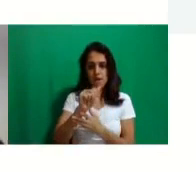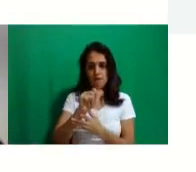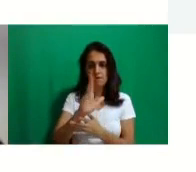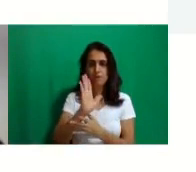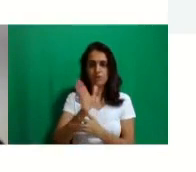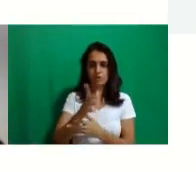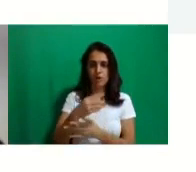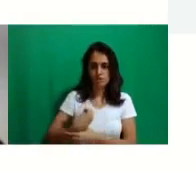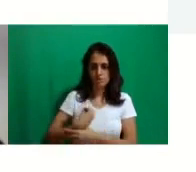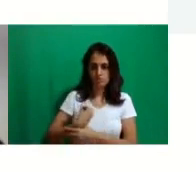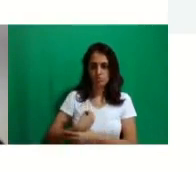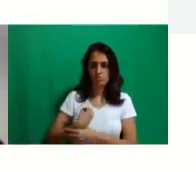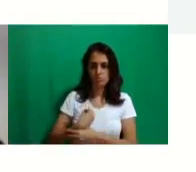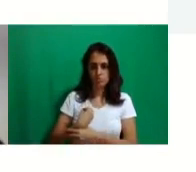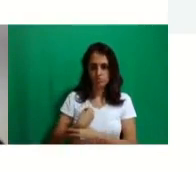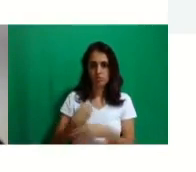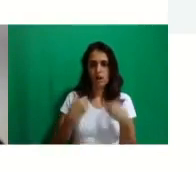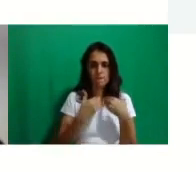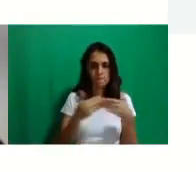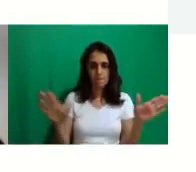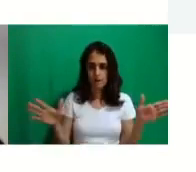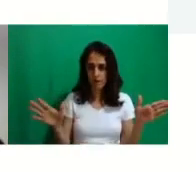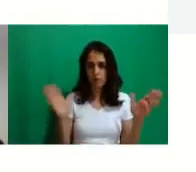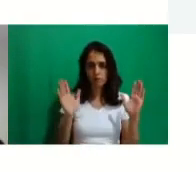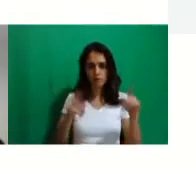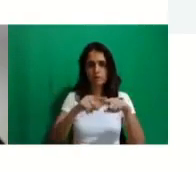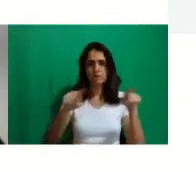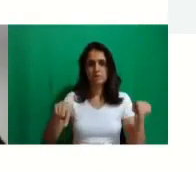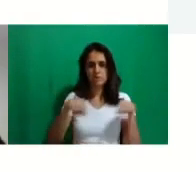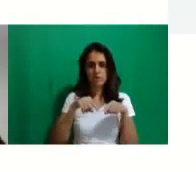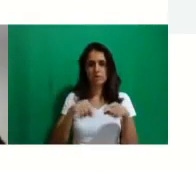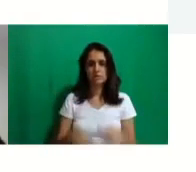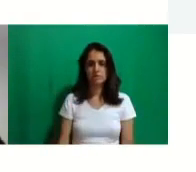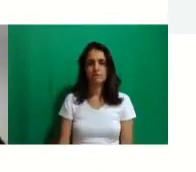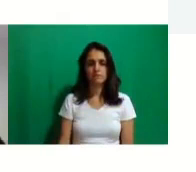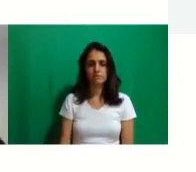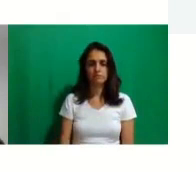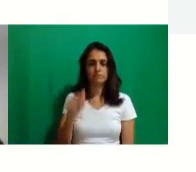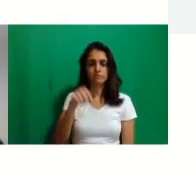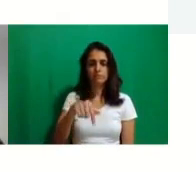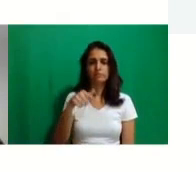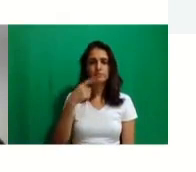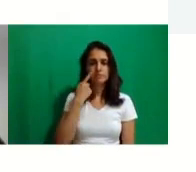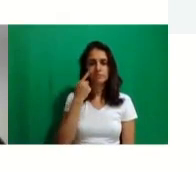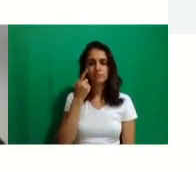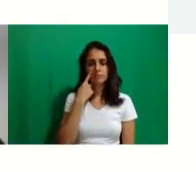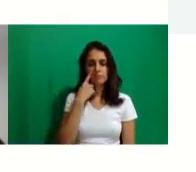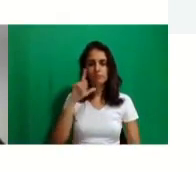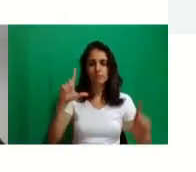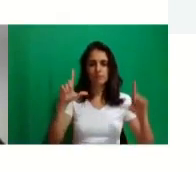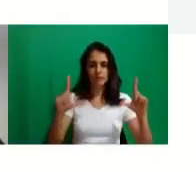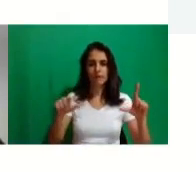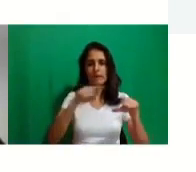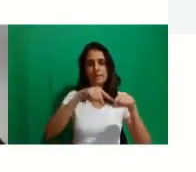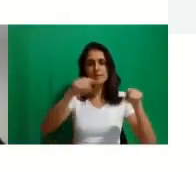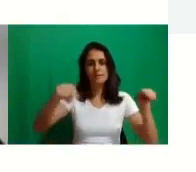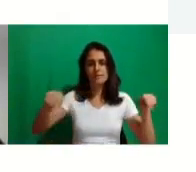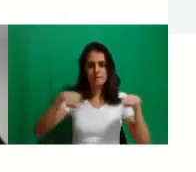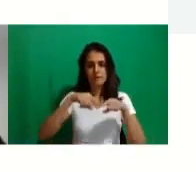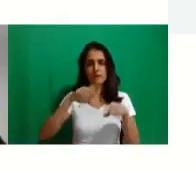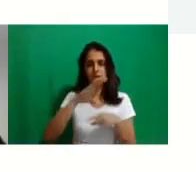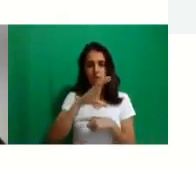salas de vocês já estão abertas, tá? Bom, essa aqui é a sala de coordenação de alunos, tá?